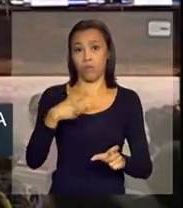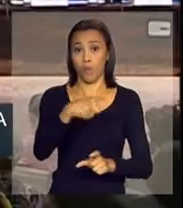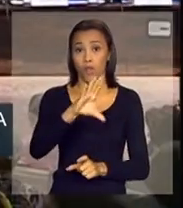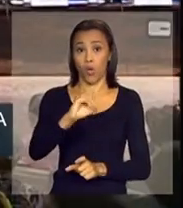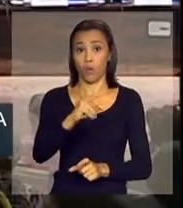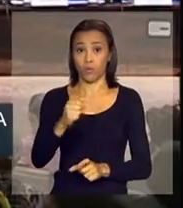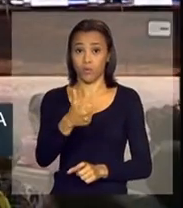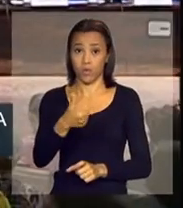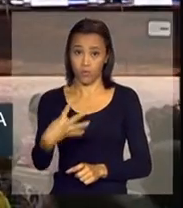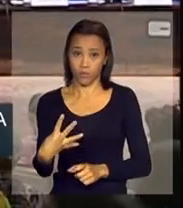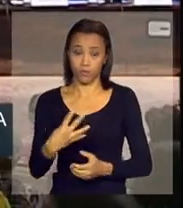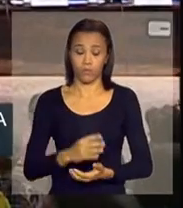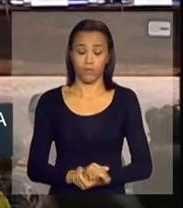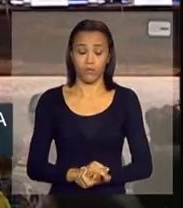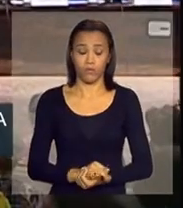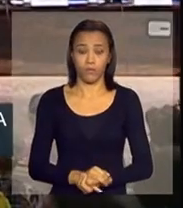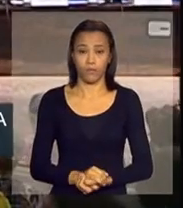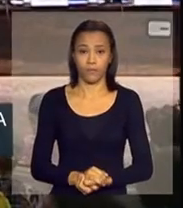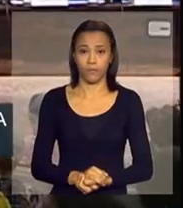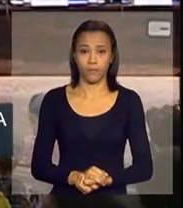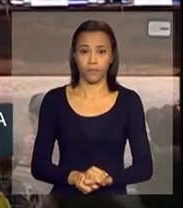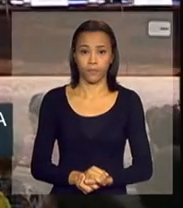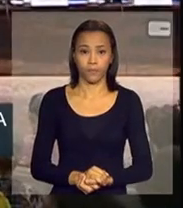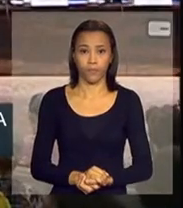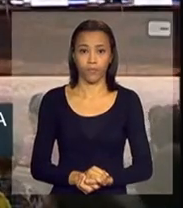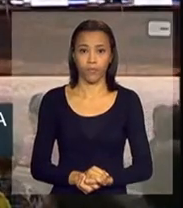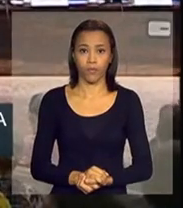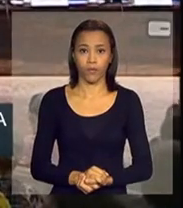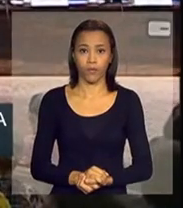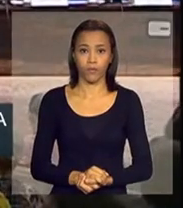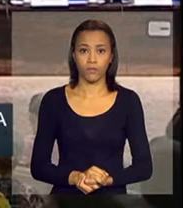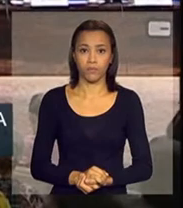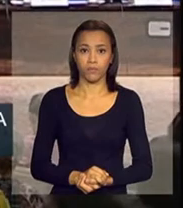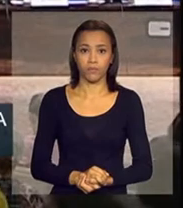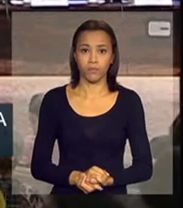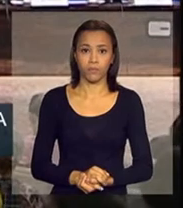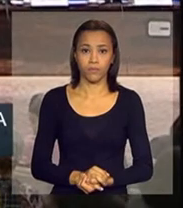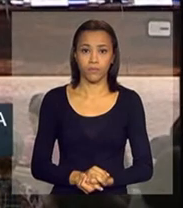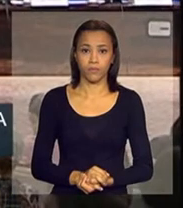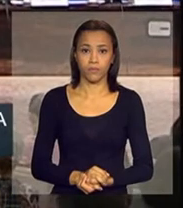Eu gostaria de perguntar a uma